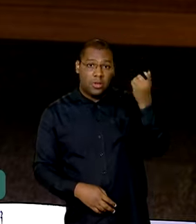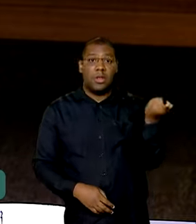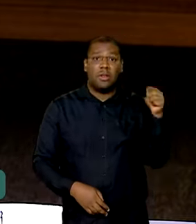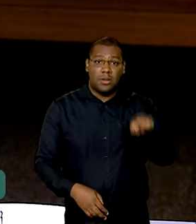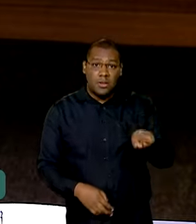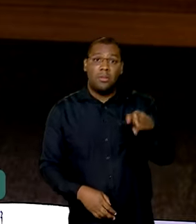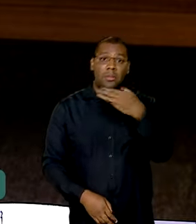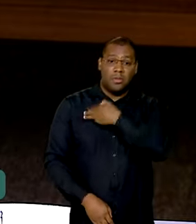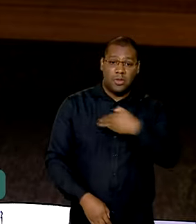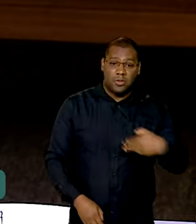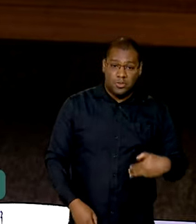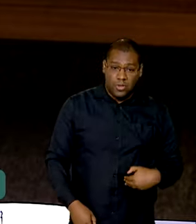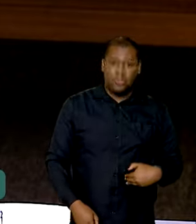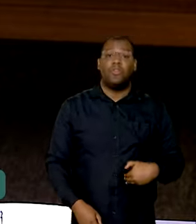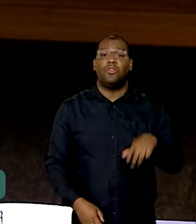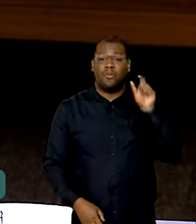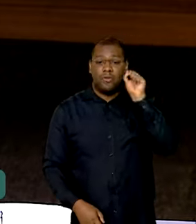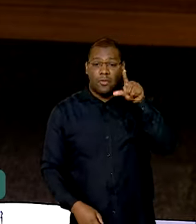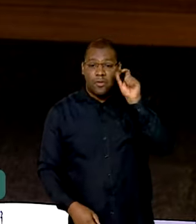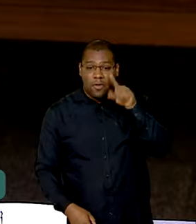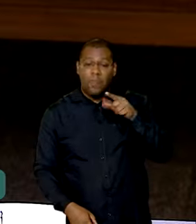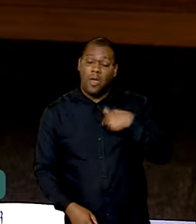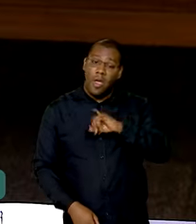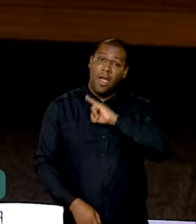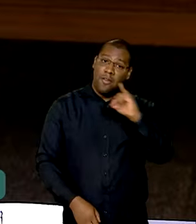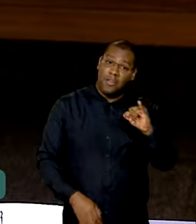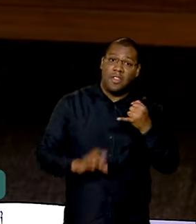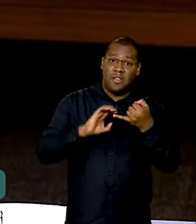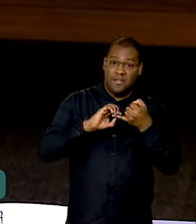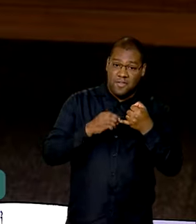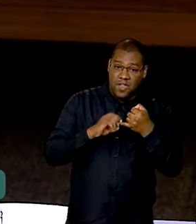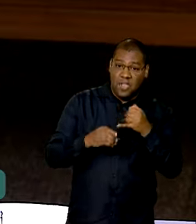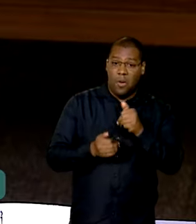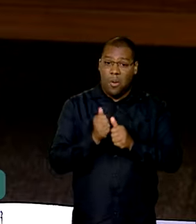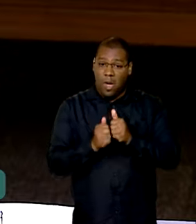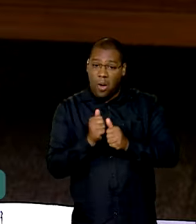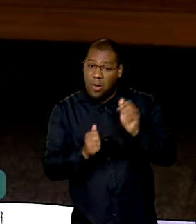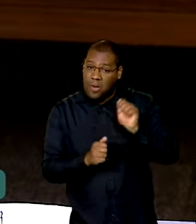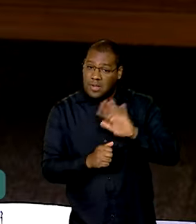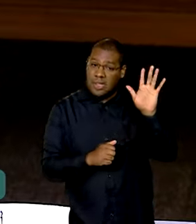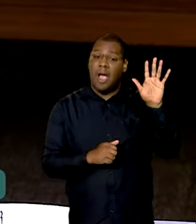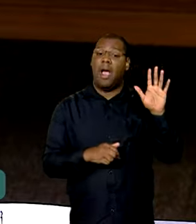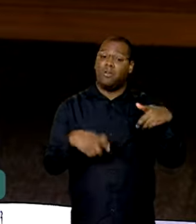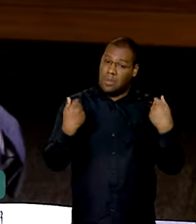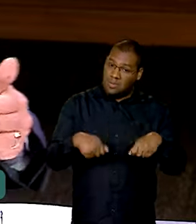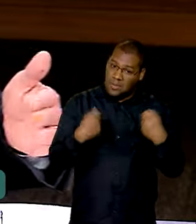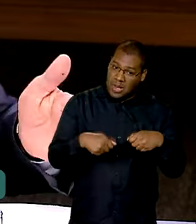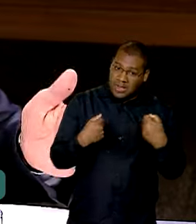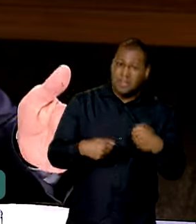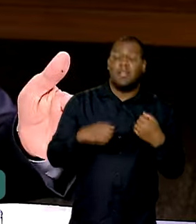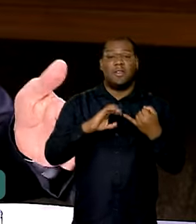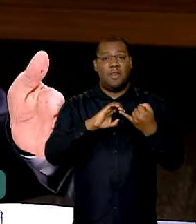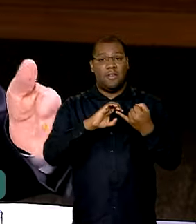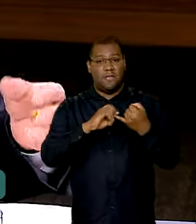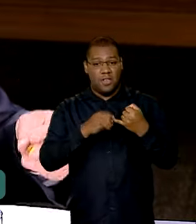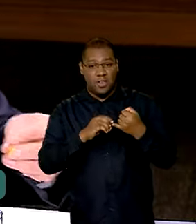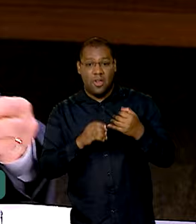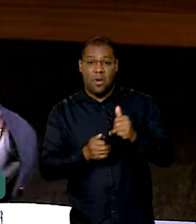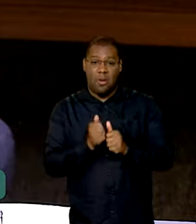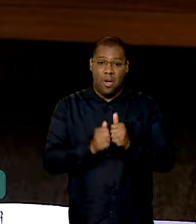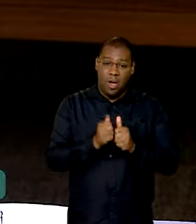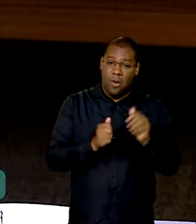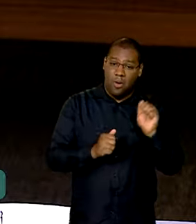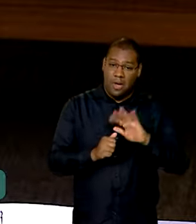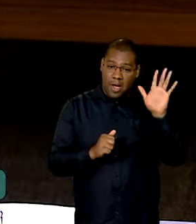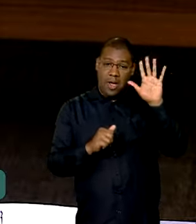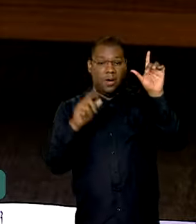arroz e do feijão, porque estavam caros. E eu disse que não era possível a gente continuar com o preço caro. Me alegaram que a área plantada estava